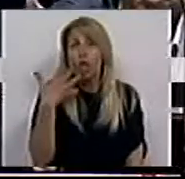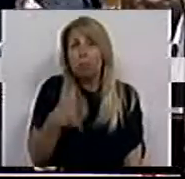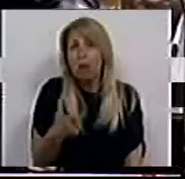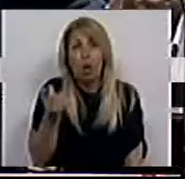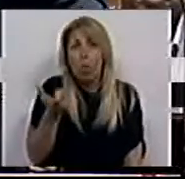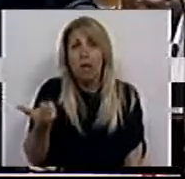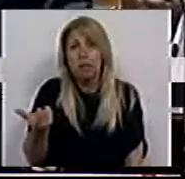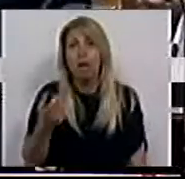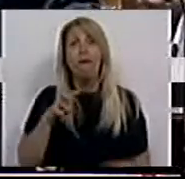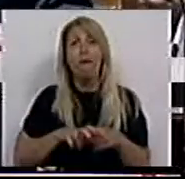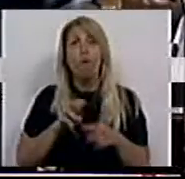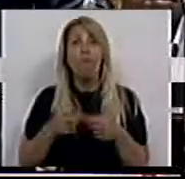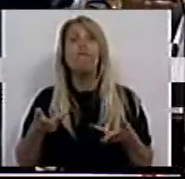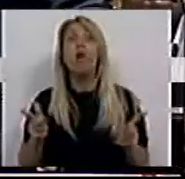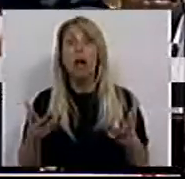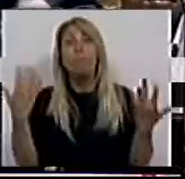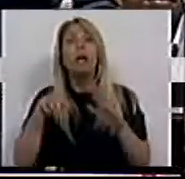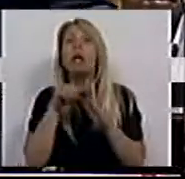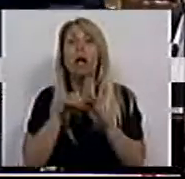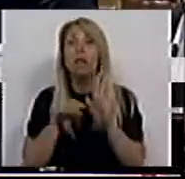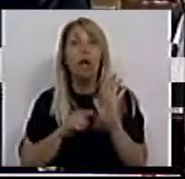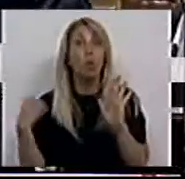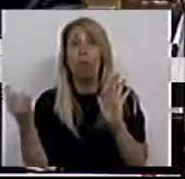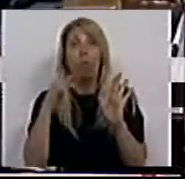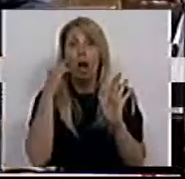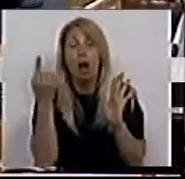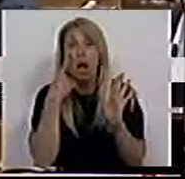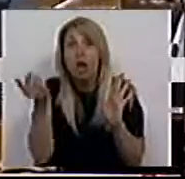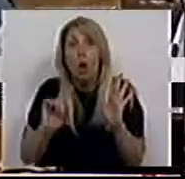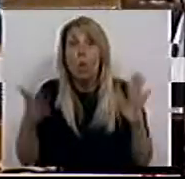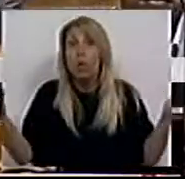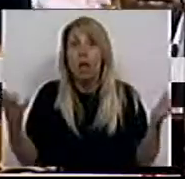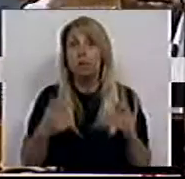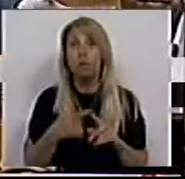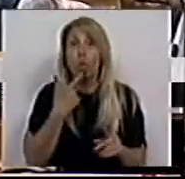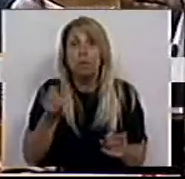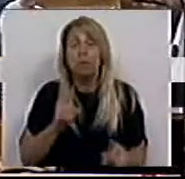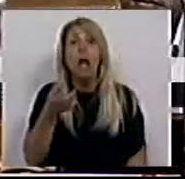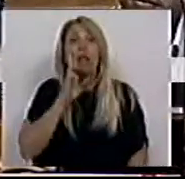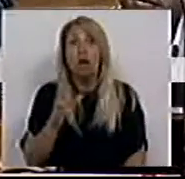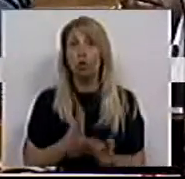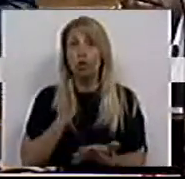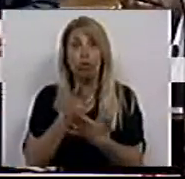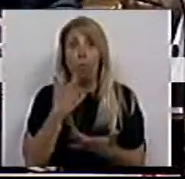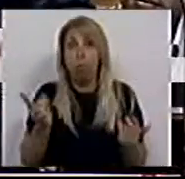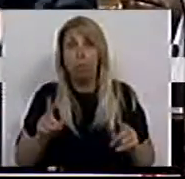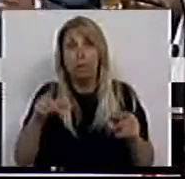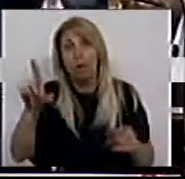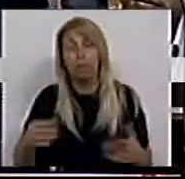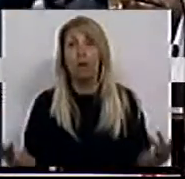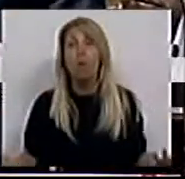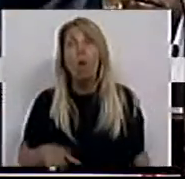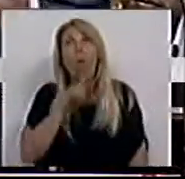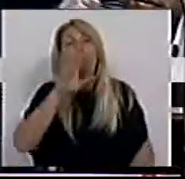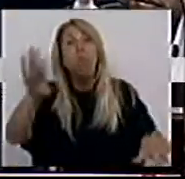mas com critérios que ninguém conhece, não se percebe. Os diretores das escolas também não os entendem. Provavelmente só o Sr.